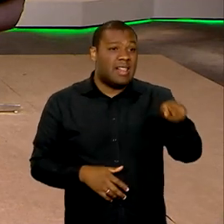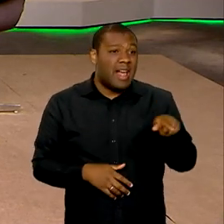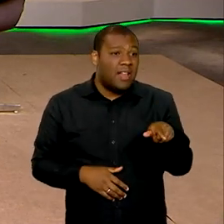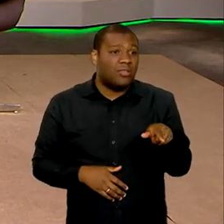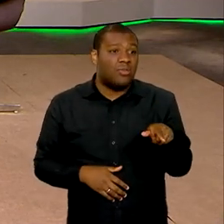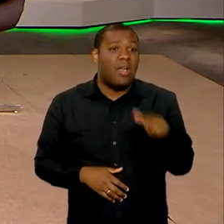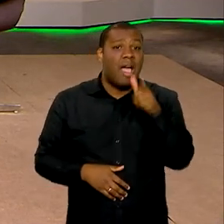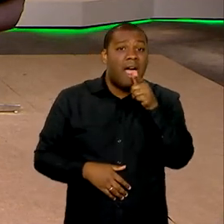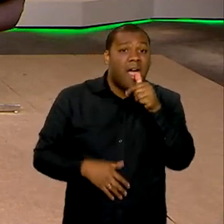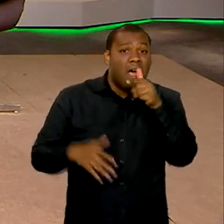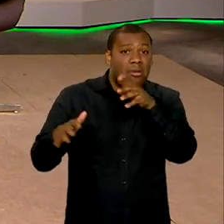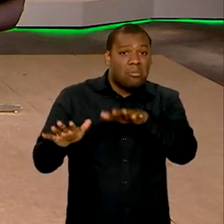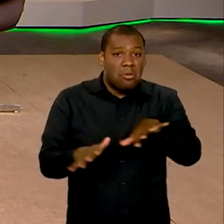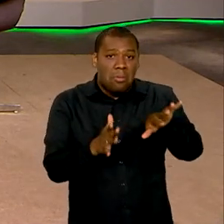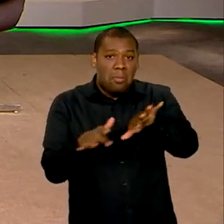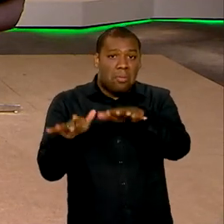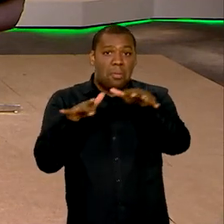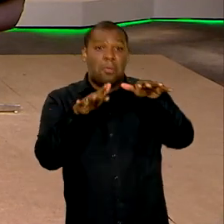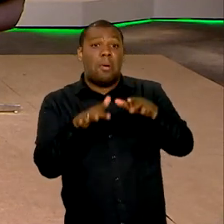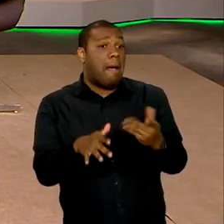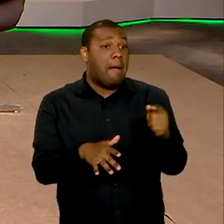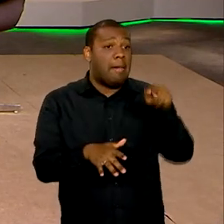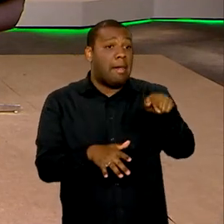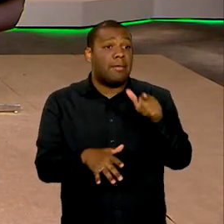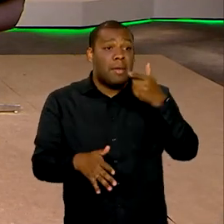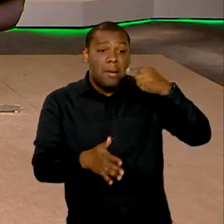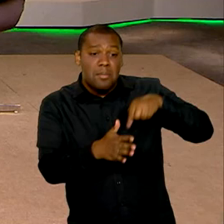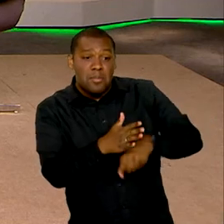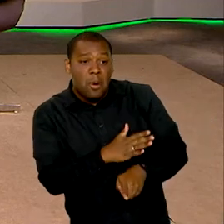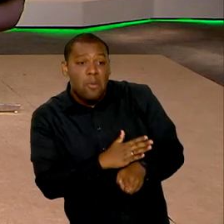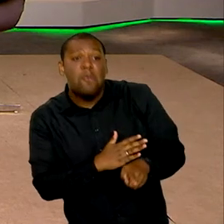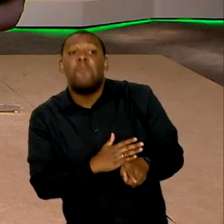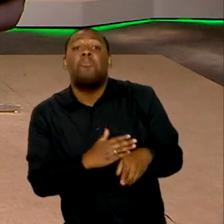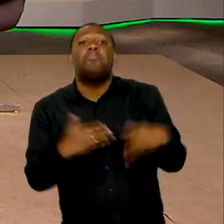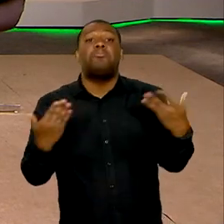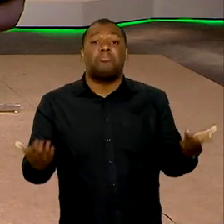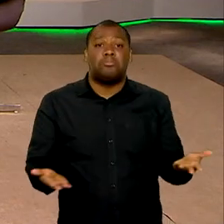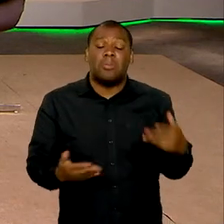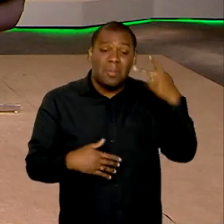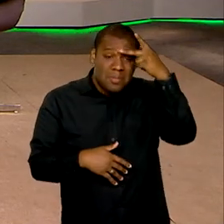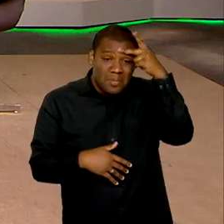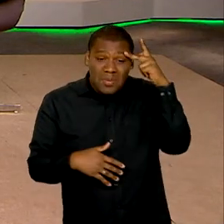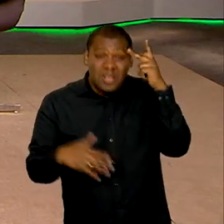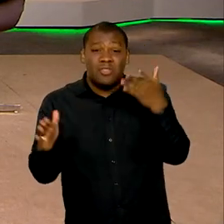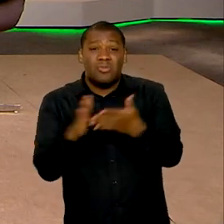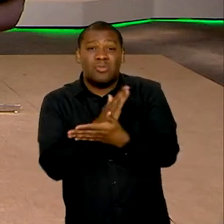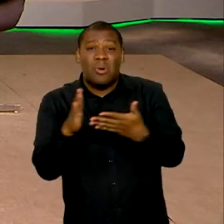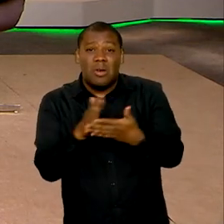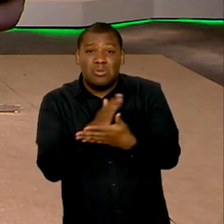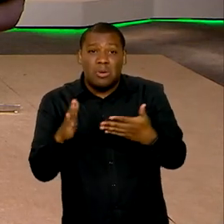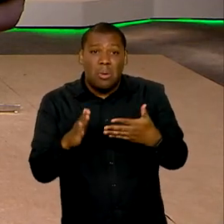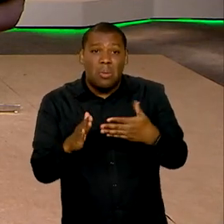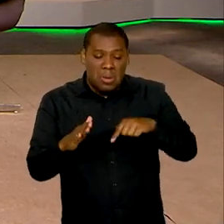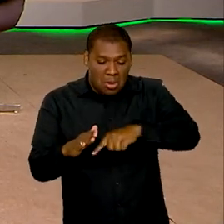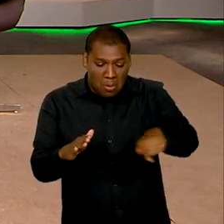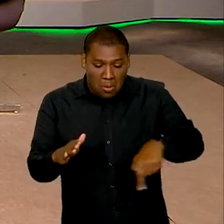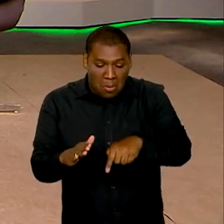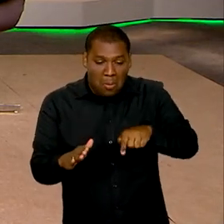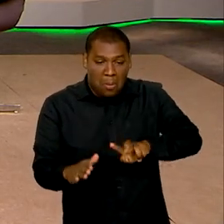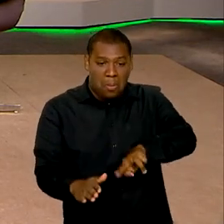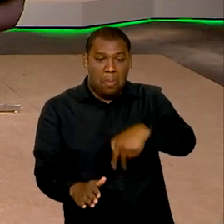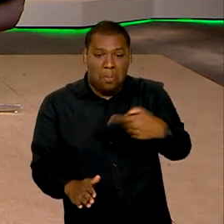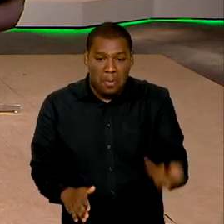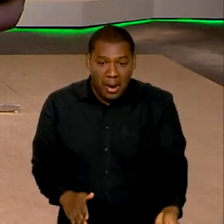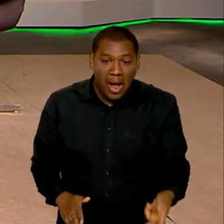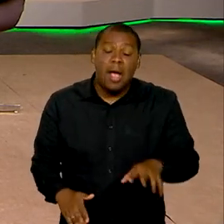pessoa não sabe o que está escondido naquela água. Infelizmente, é comum de algumas pessoas caírem em buracos, se machucarem